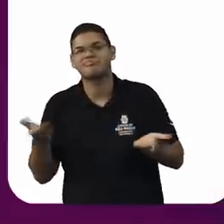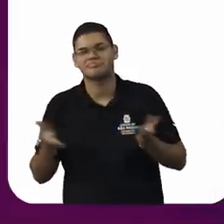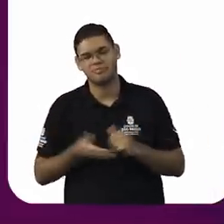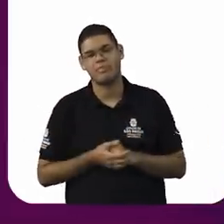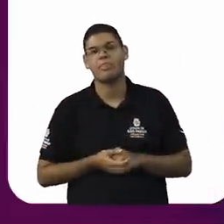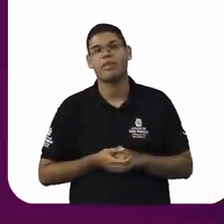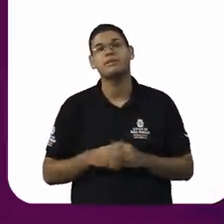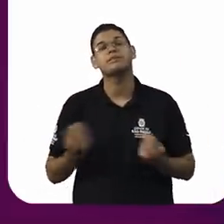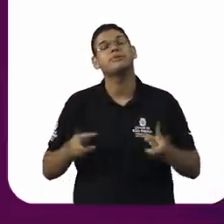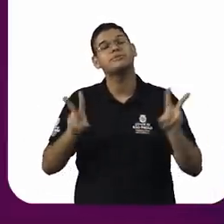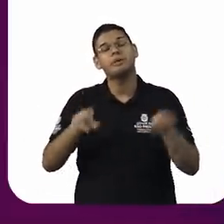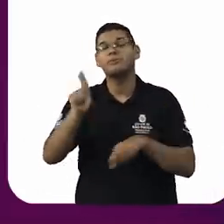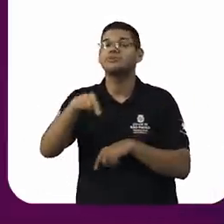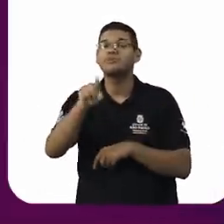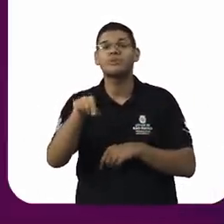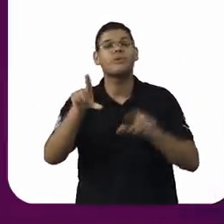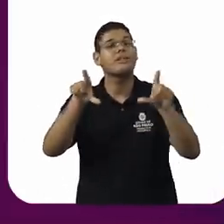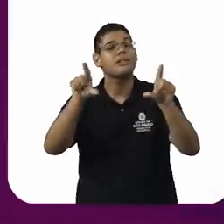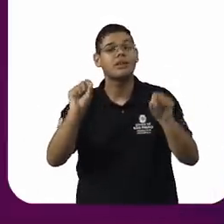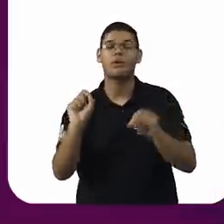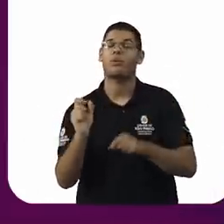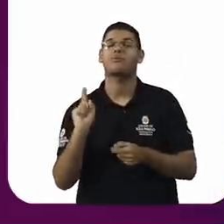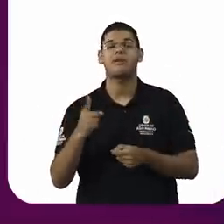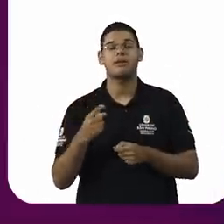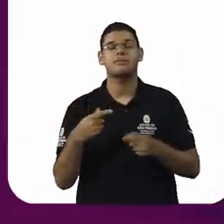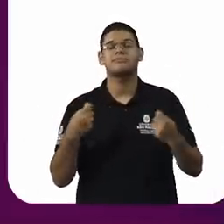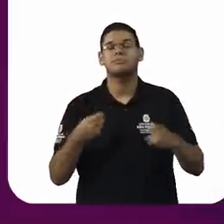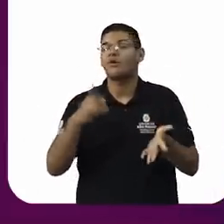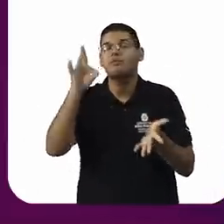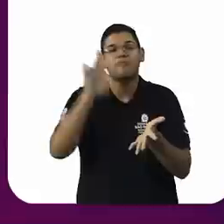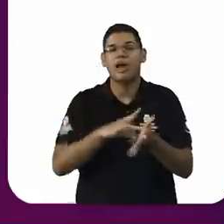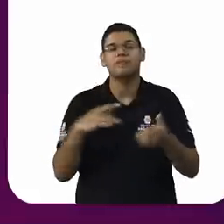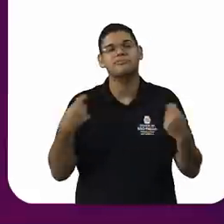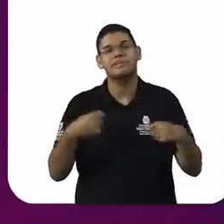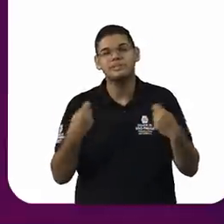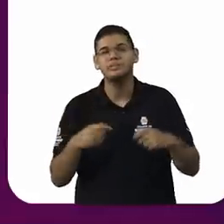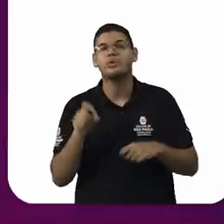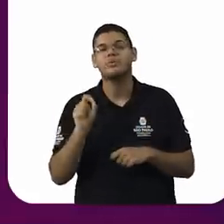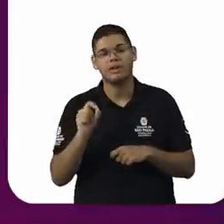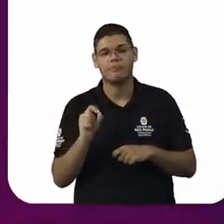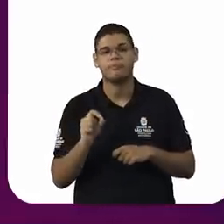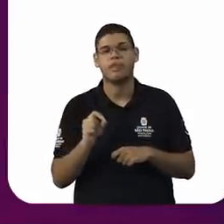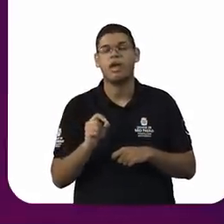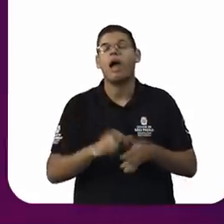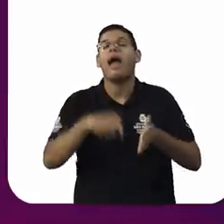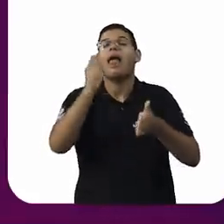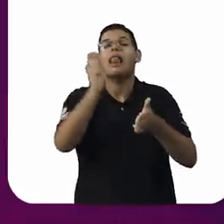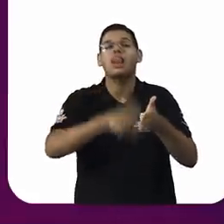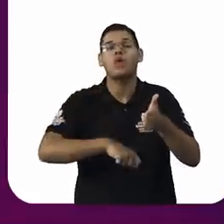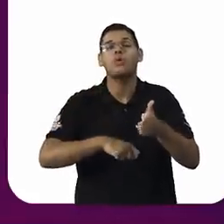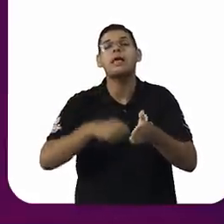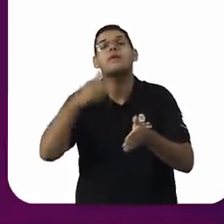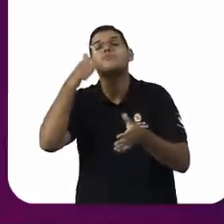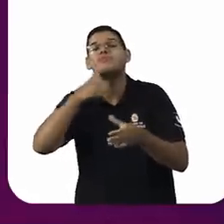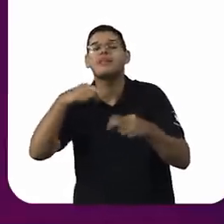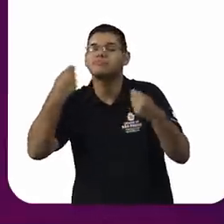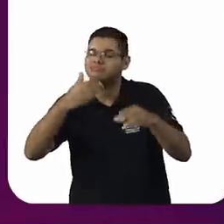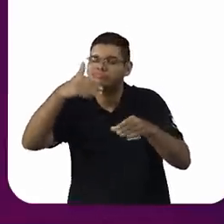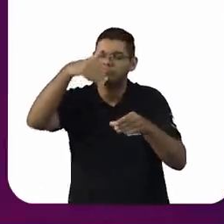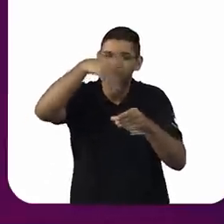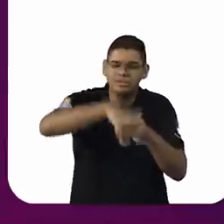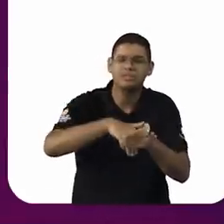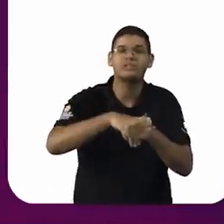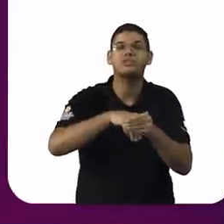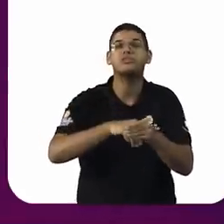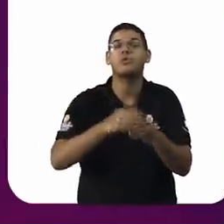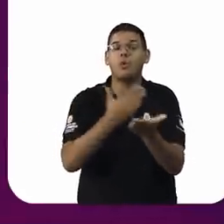significativo, que é a autorização, conquista do voto feminino, que se deu só em 32. Então, a gente está